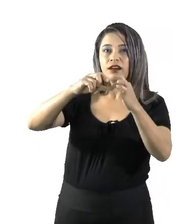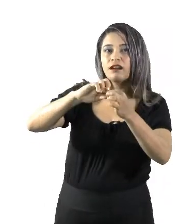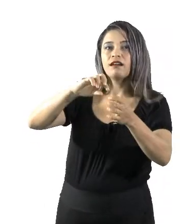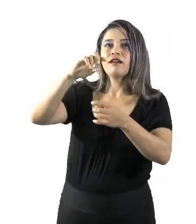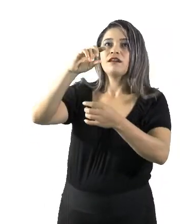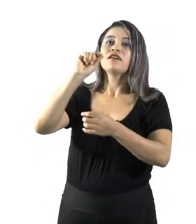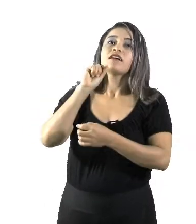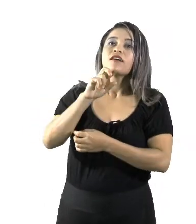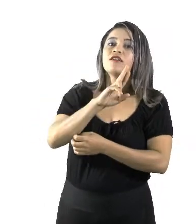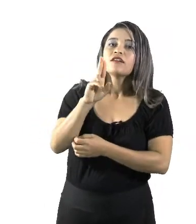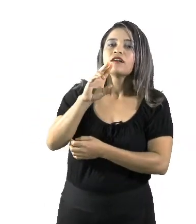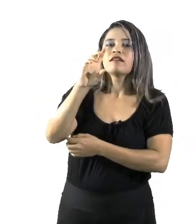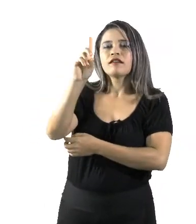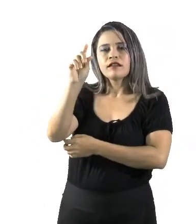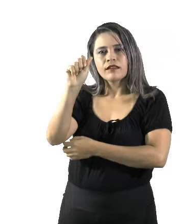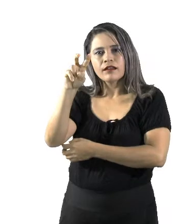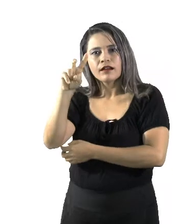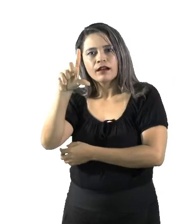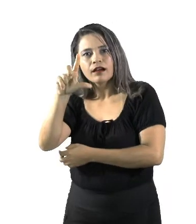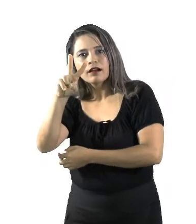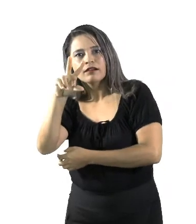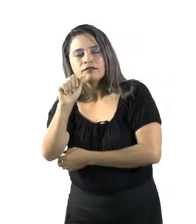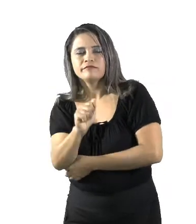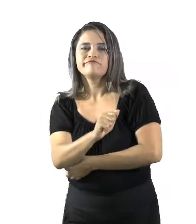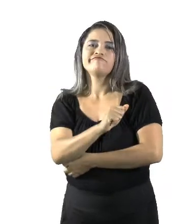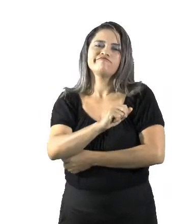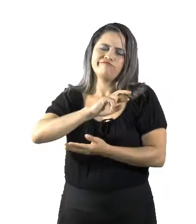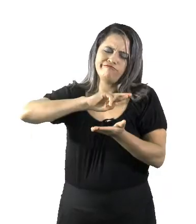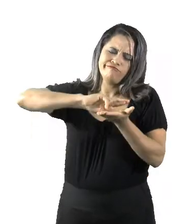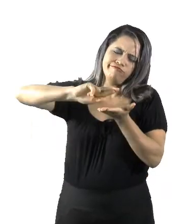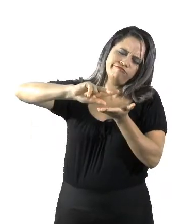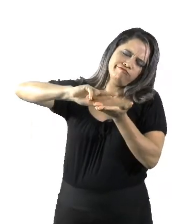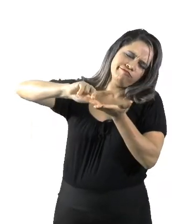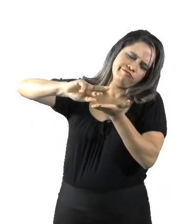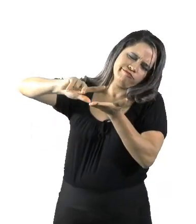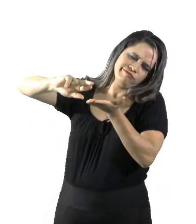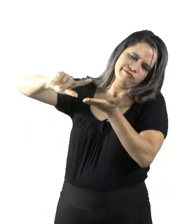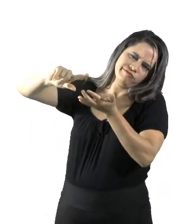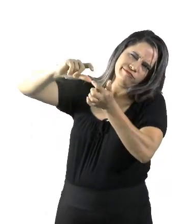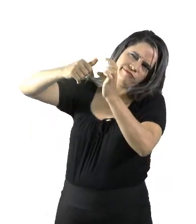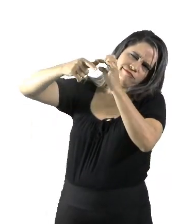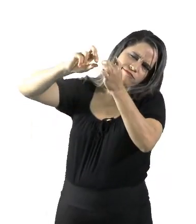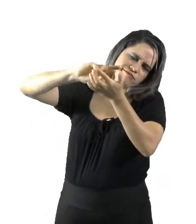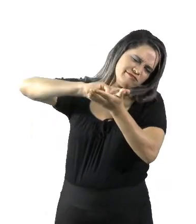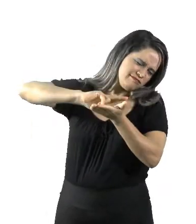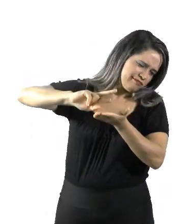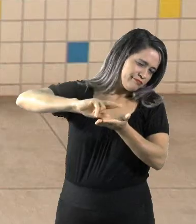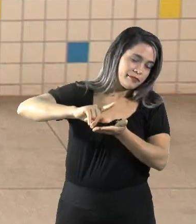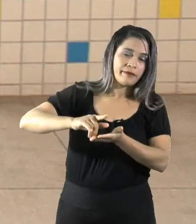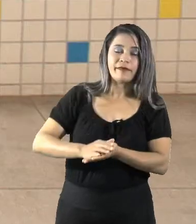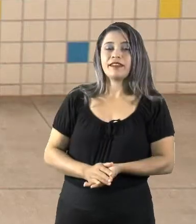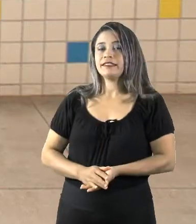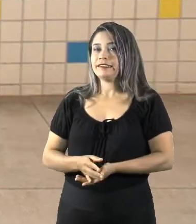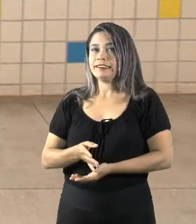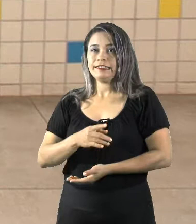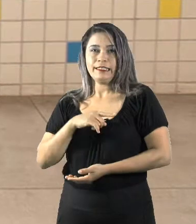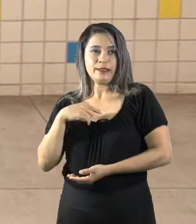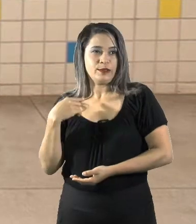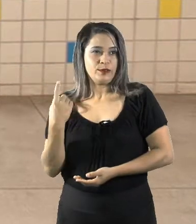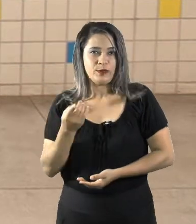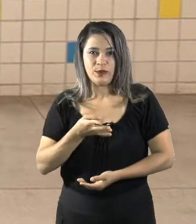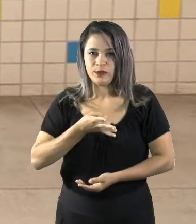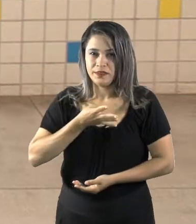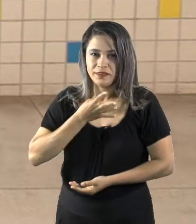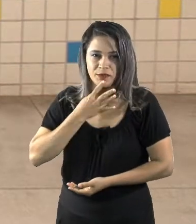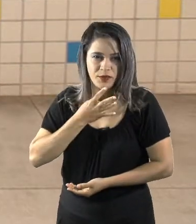infinidades de estrelas e de planetas que nós temos, tanto no nosso sistema solar como em vários outros que nem nós sabemos ainda que